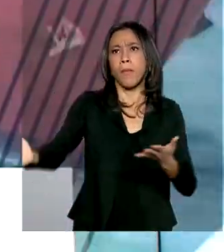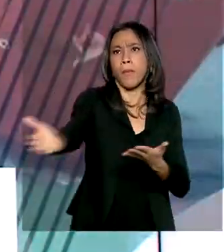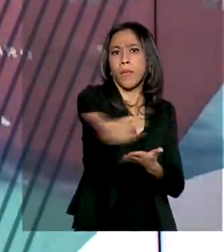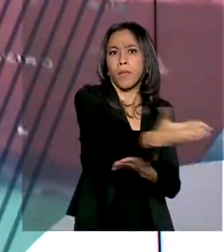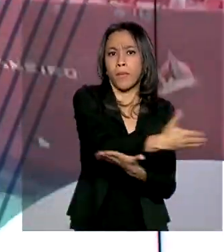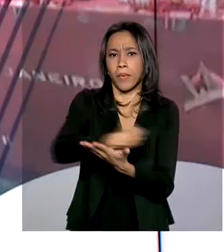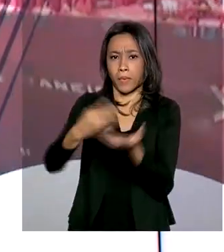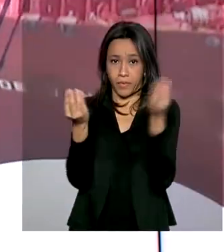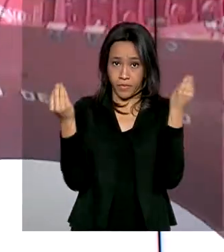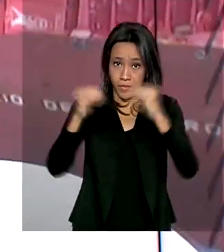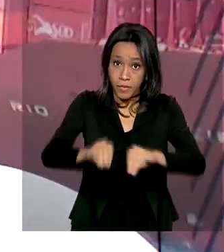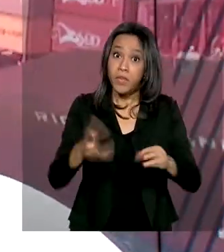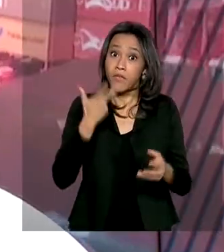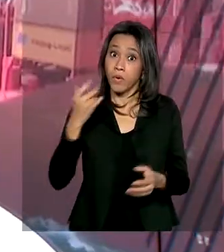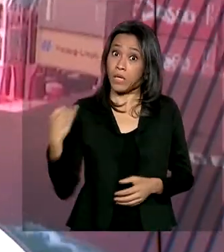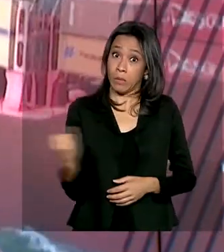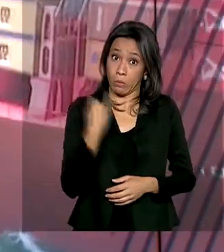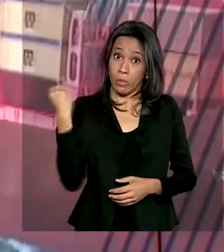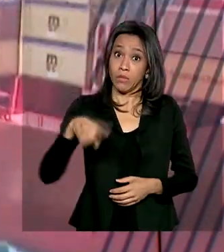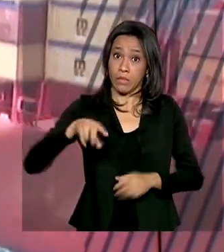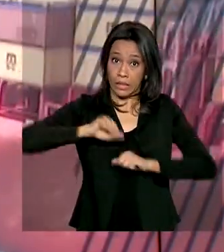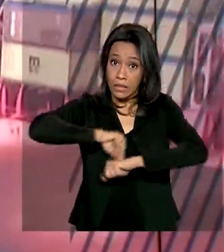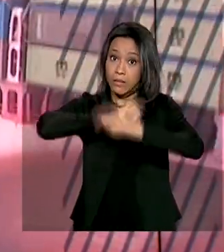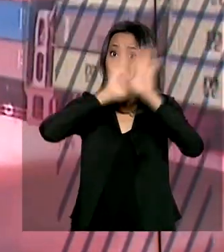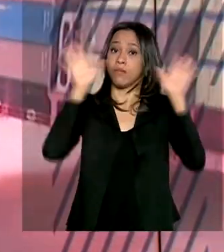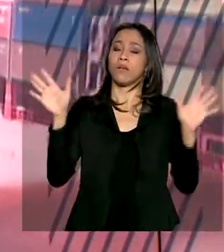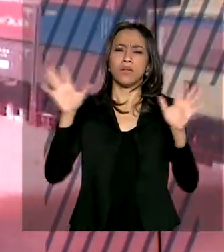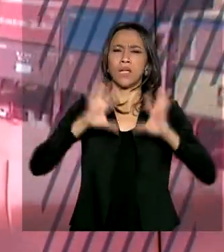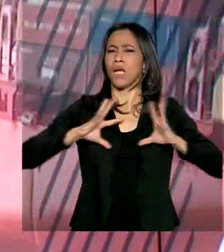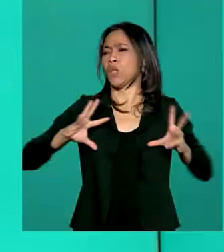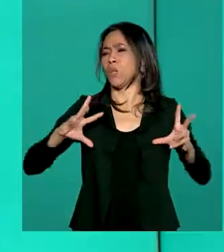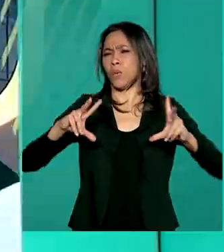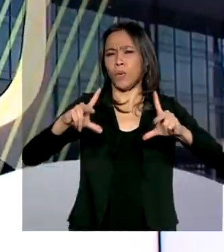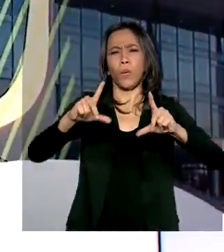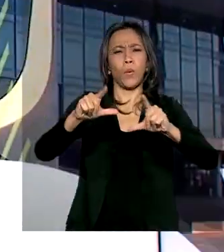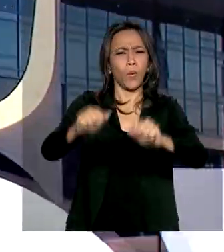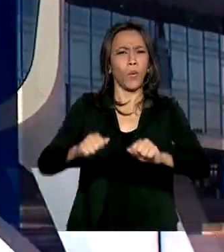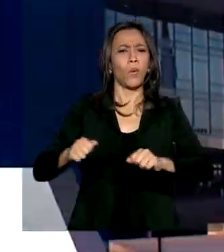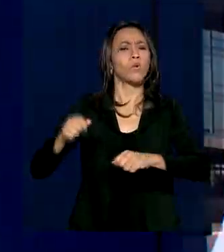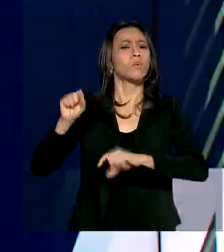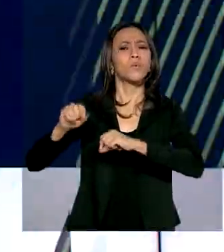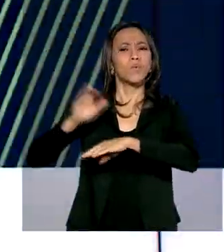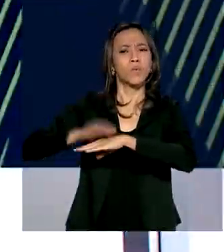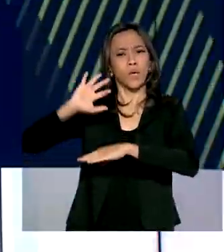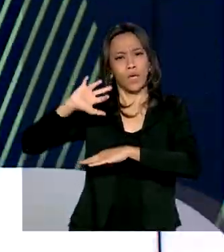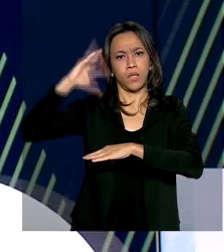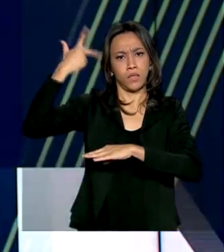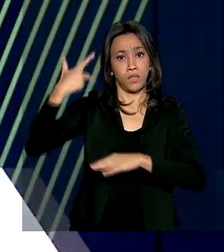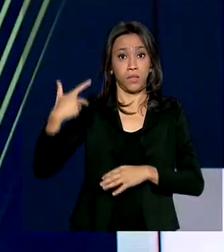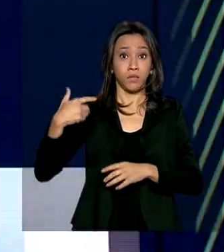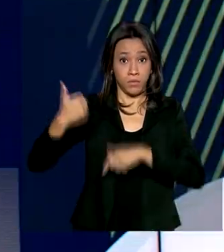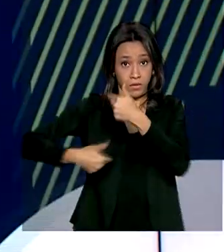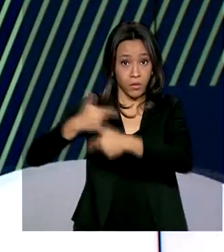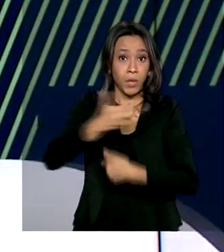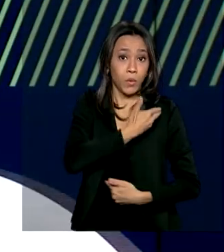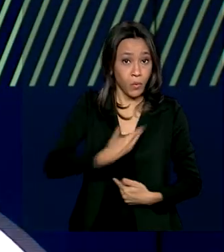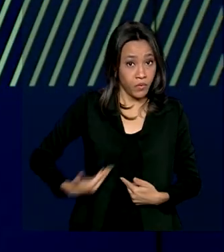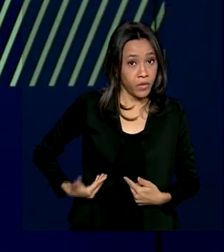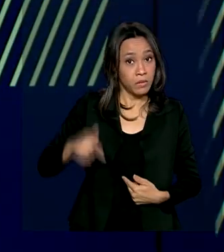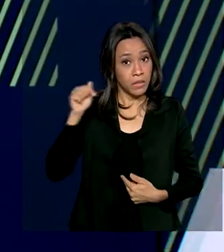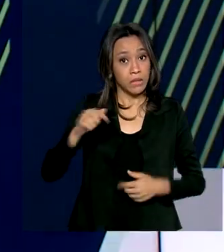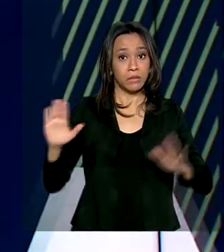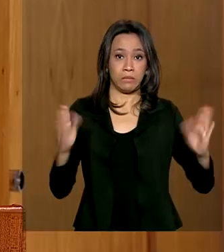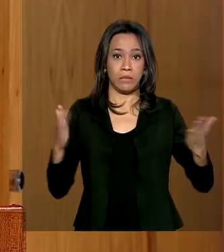destacou a necessidade de dar transparência a todos os atos e ações do governo, em especial nesse momento de